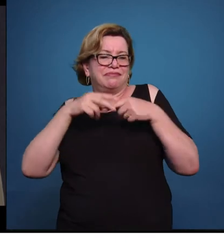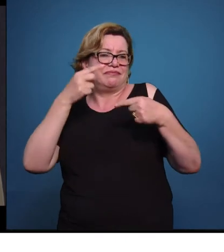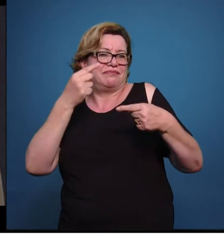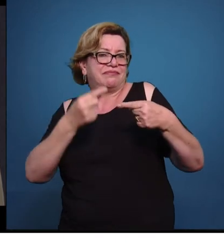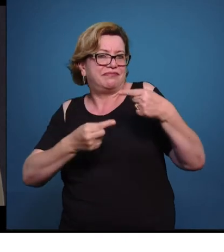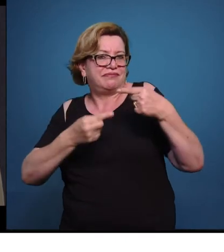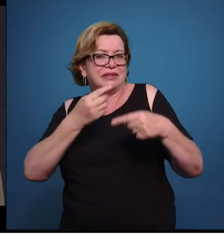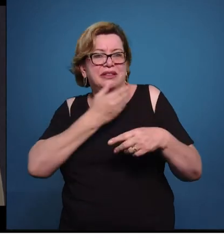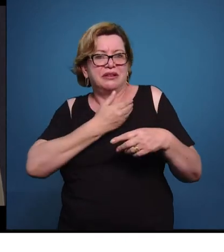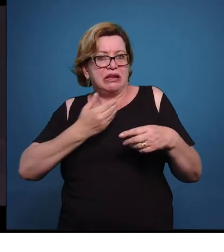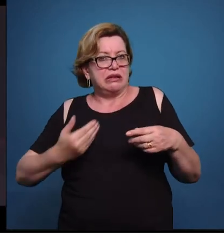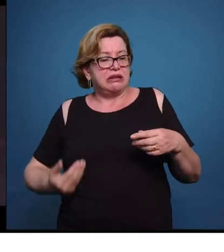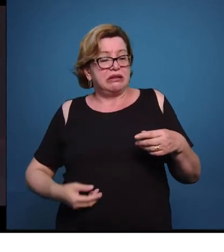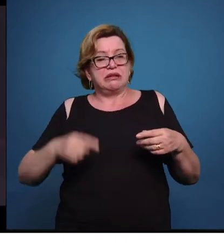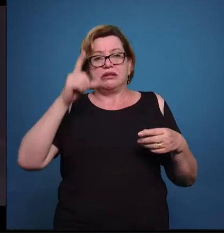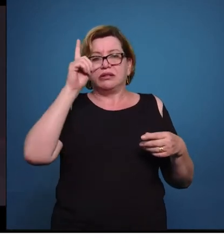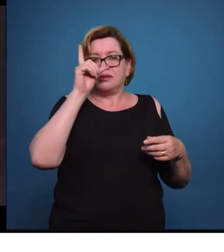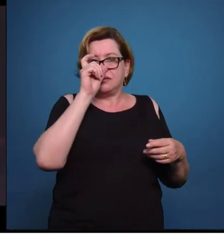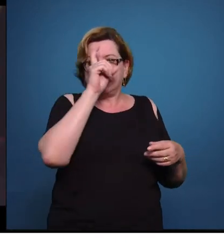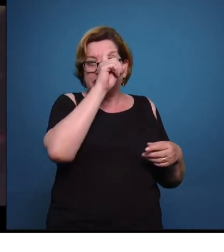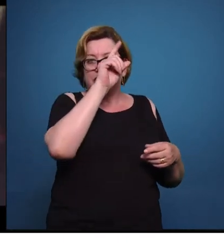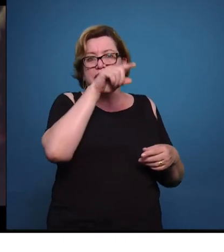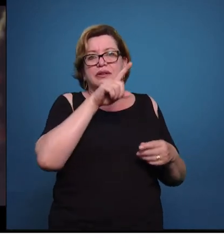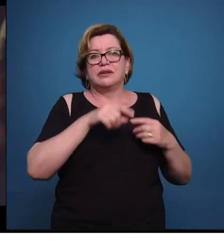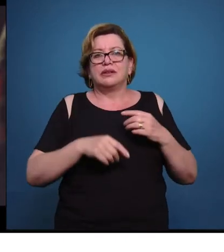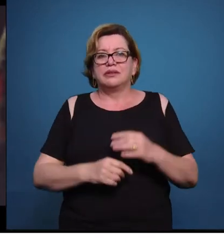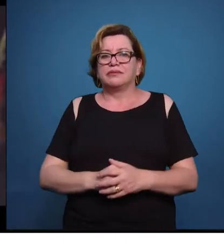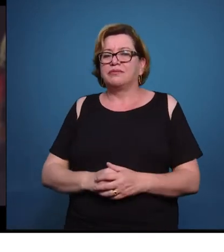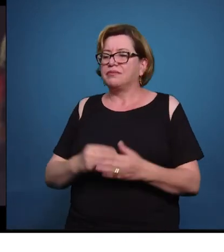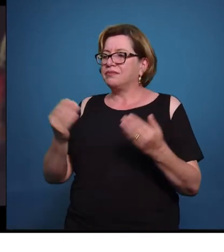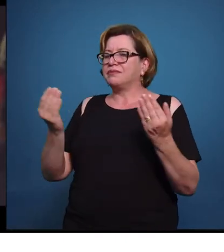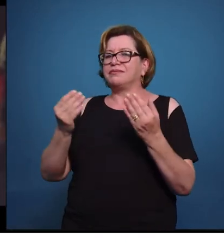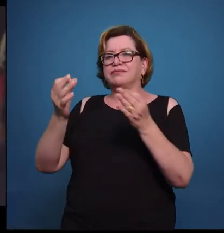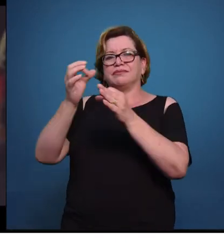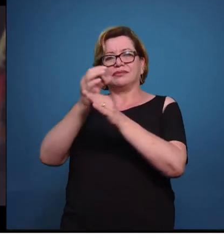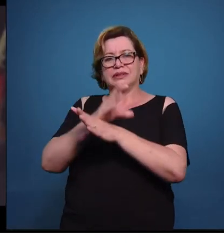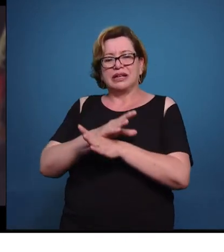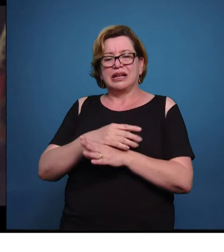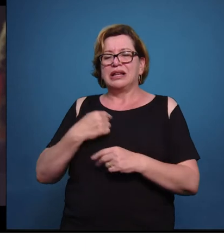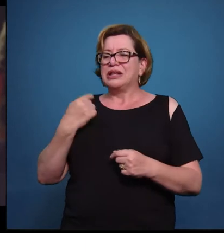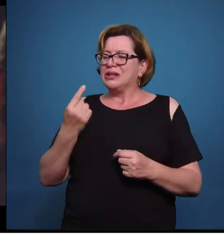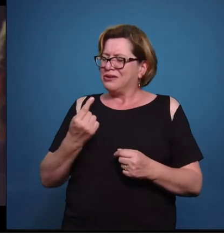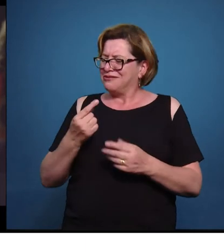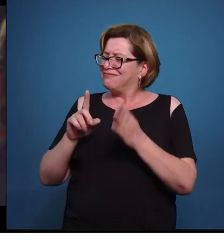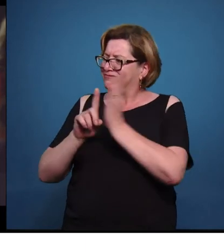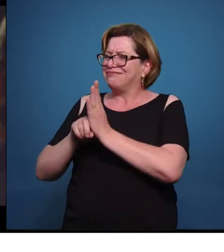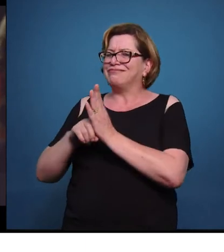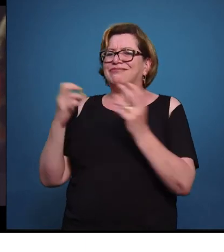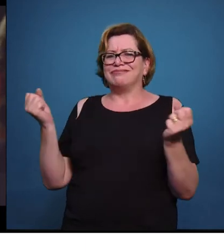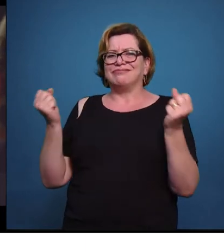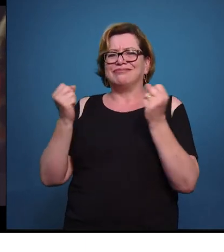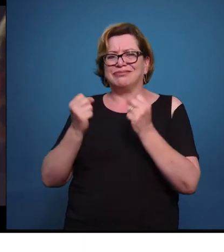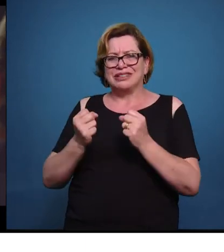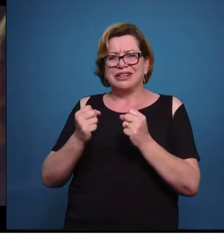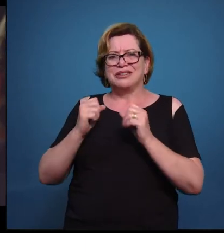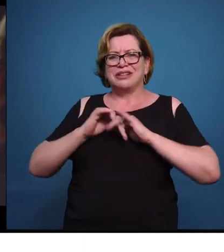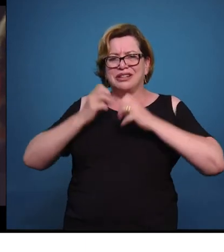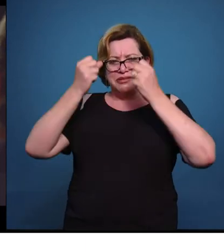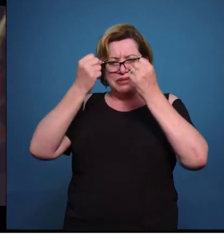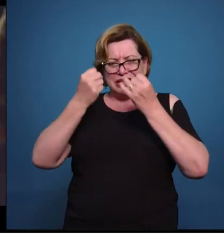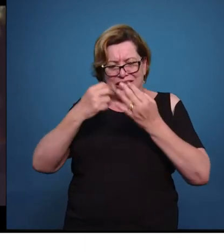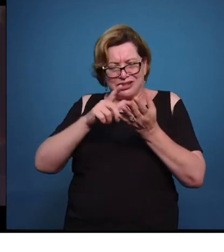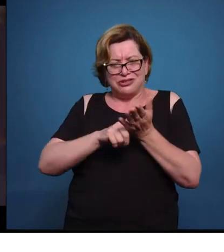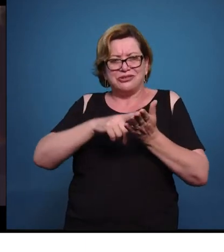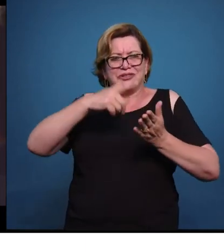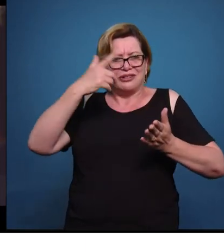momento caótico, segundo o Habermas. Então, para encerrarmos, nós podemos dizer que o jornal tem que estar